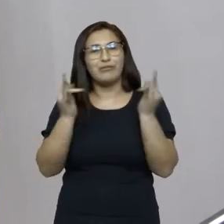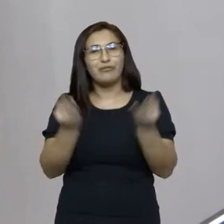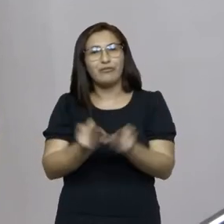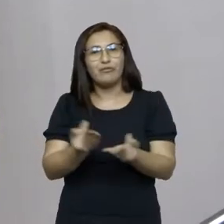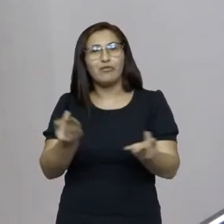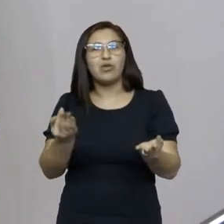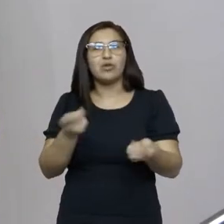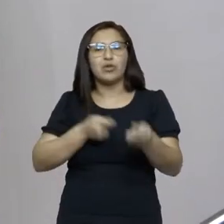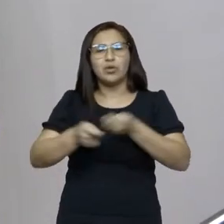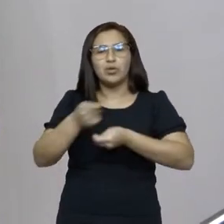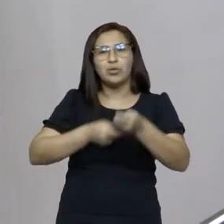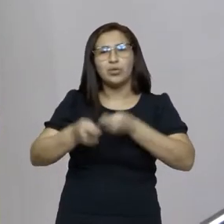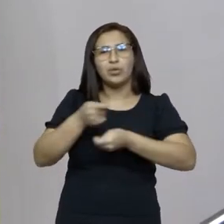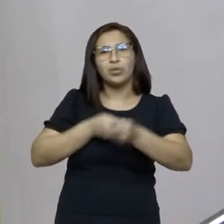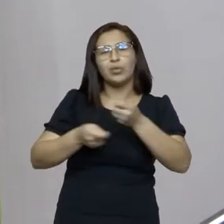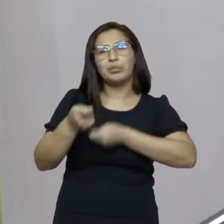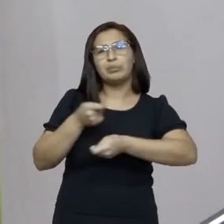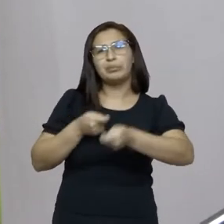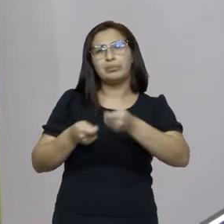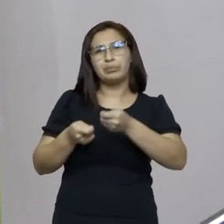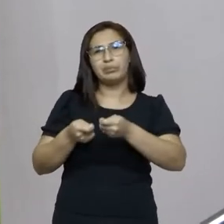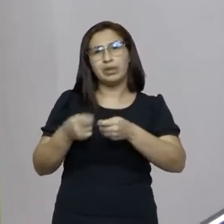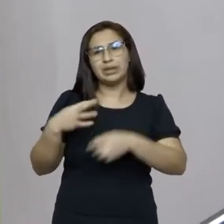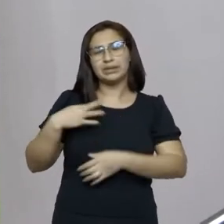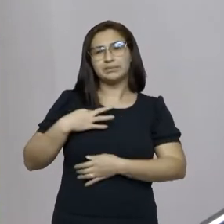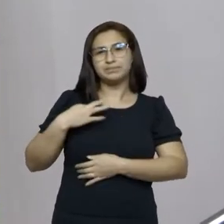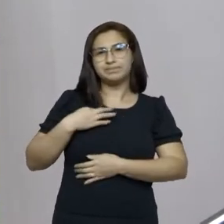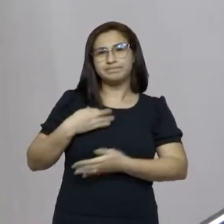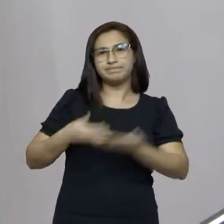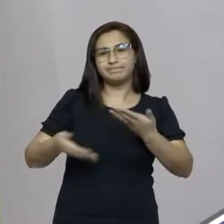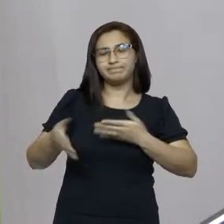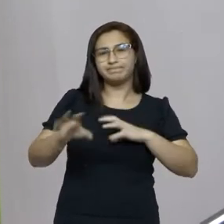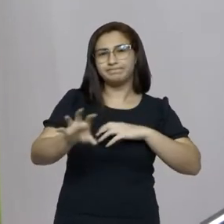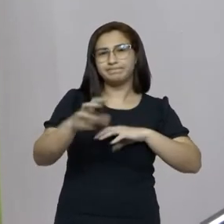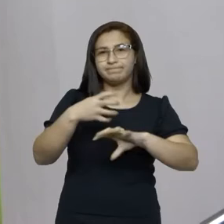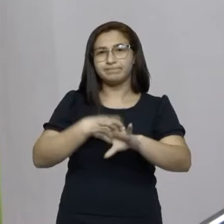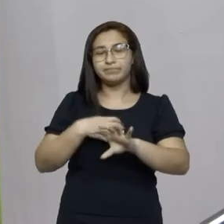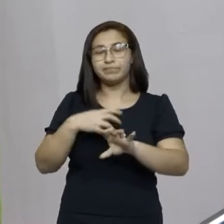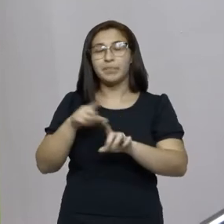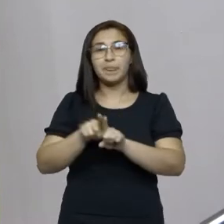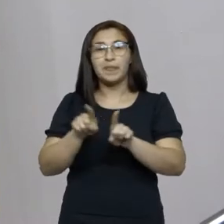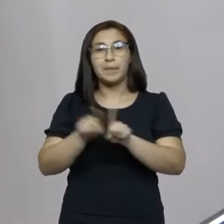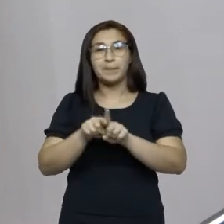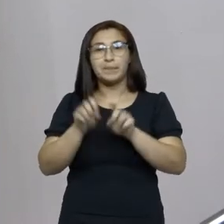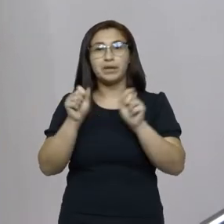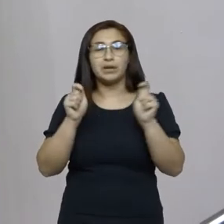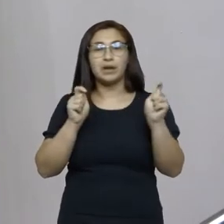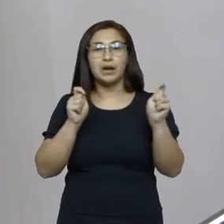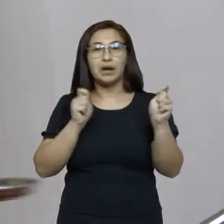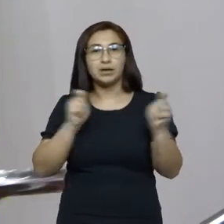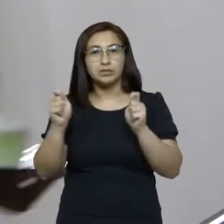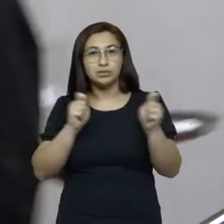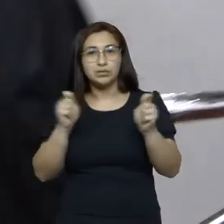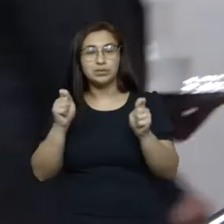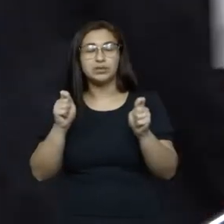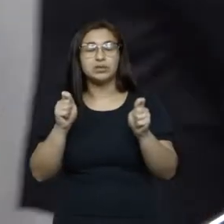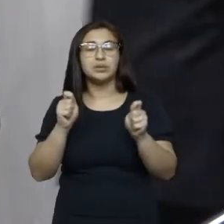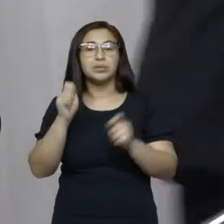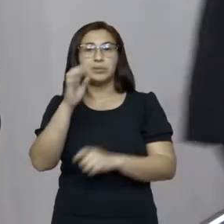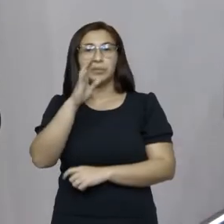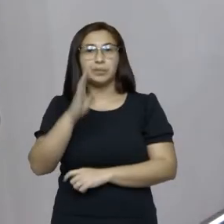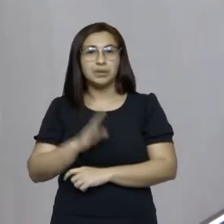Solidária, a Associação Brasileira de Agroecologia, a